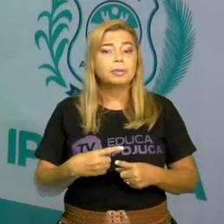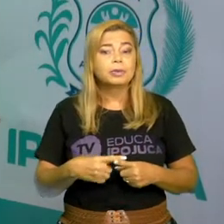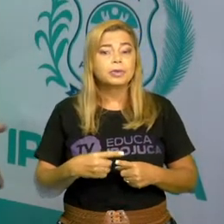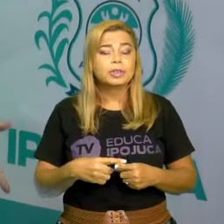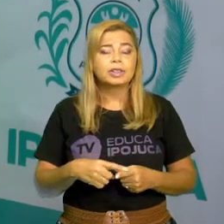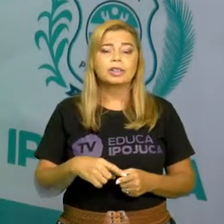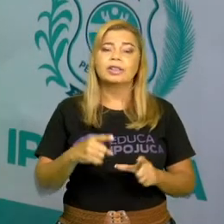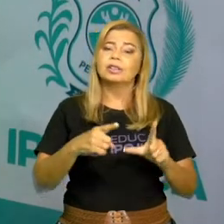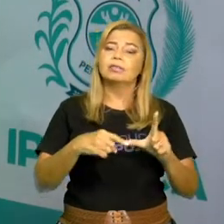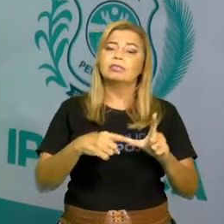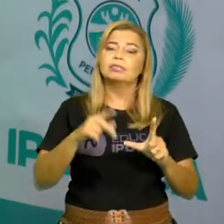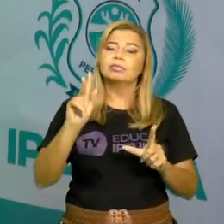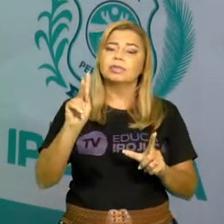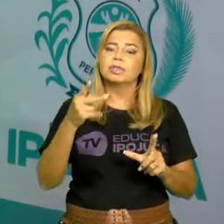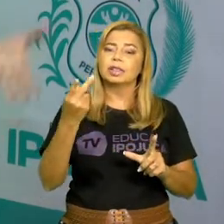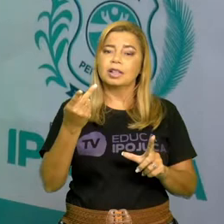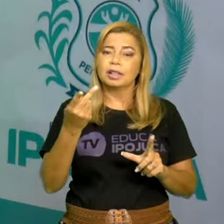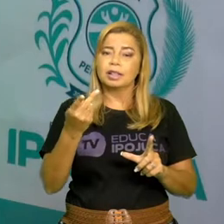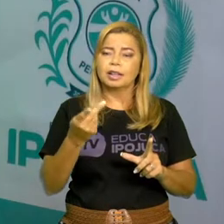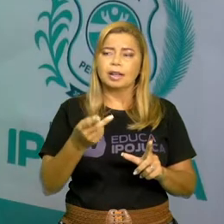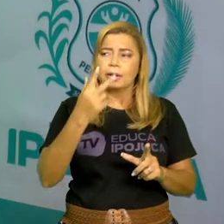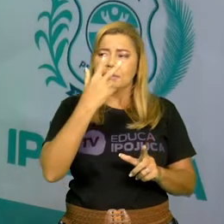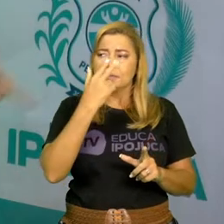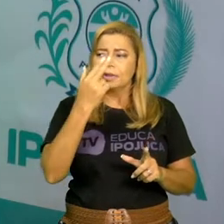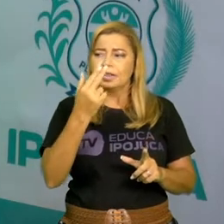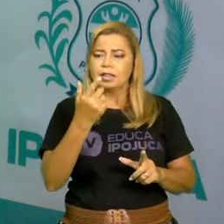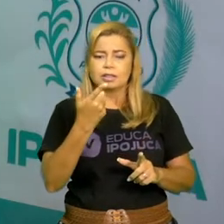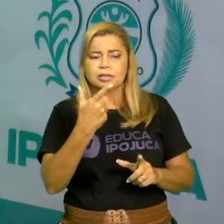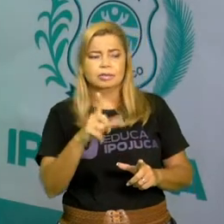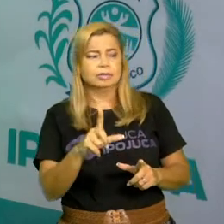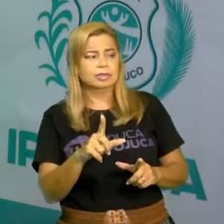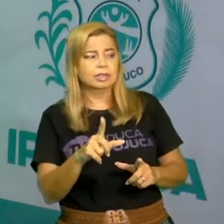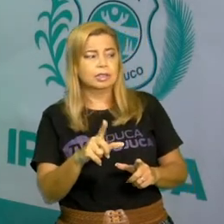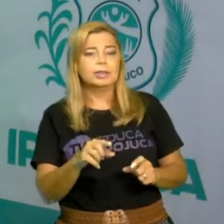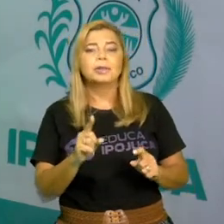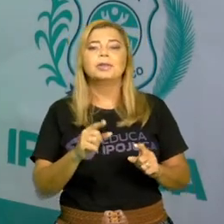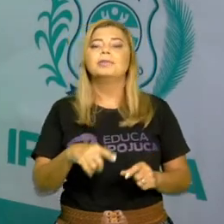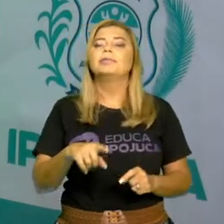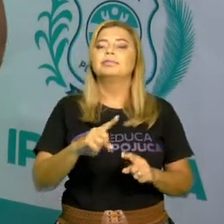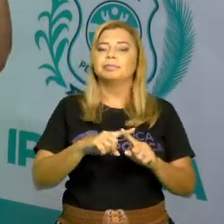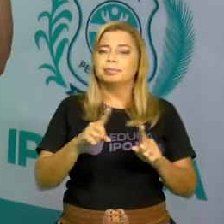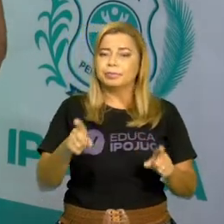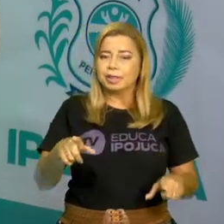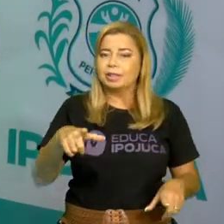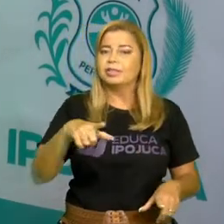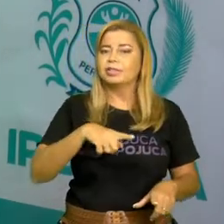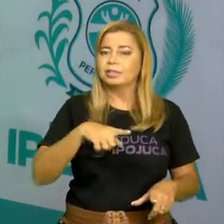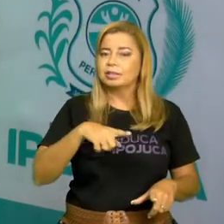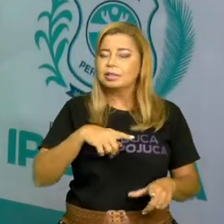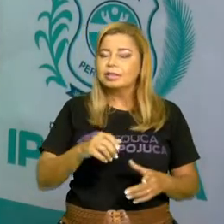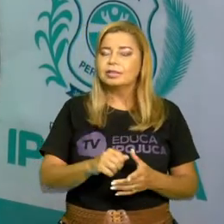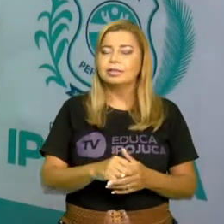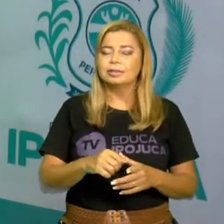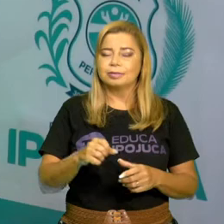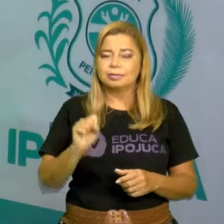som, é como se ele não existisse, mas ele está ali. Vamos entender? Peraltices do H.